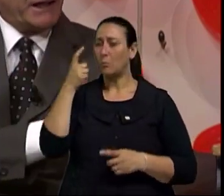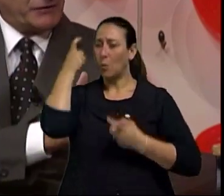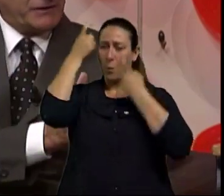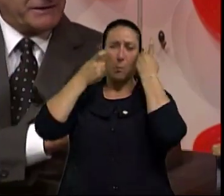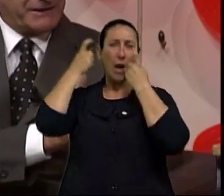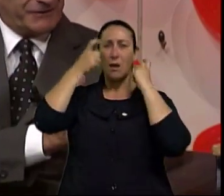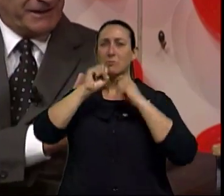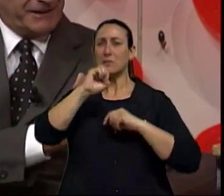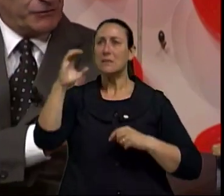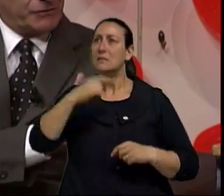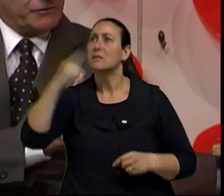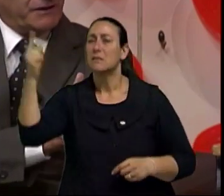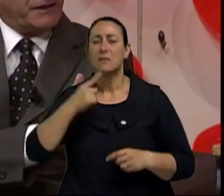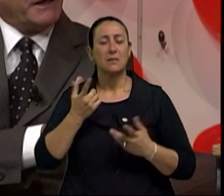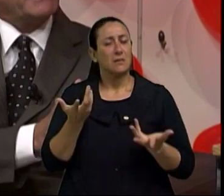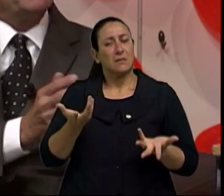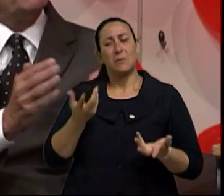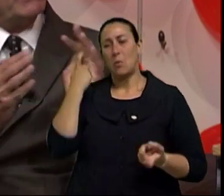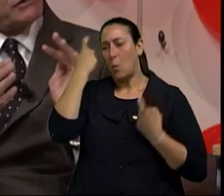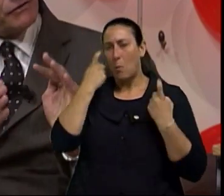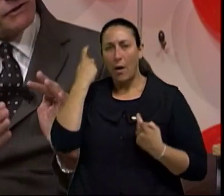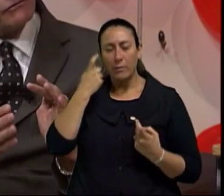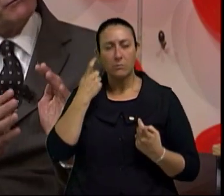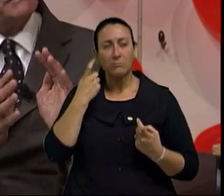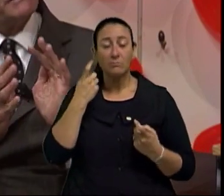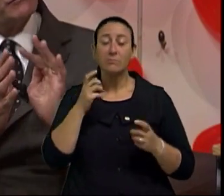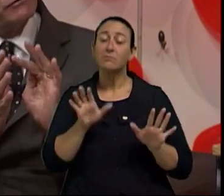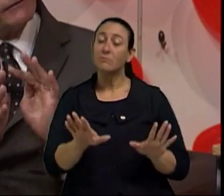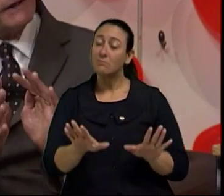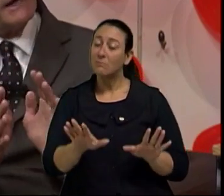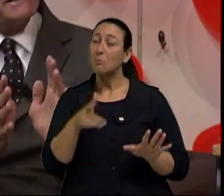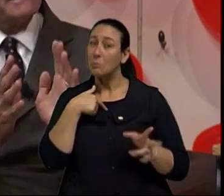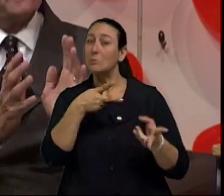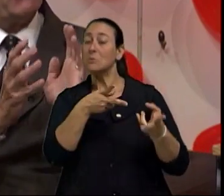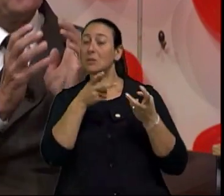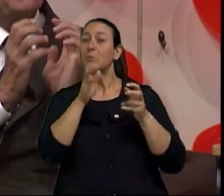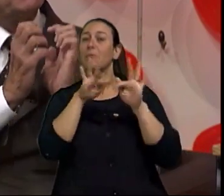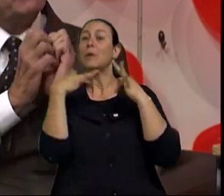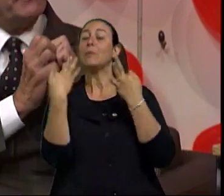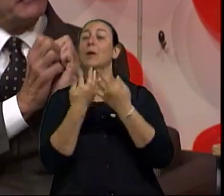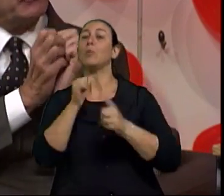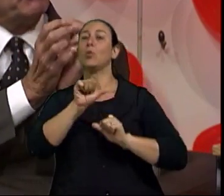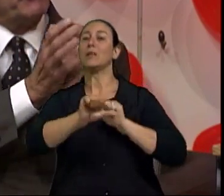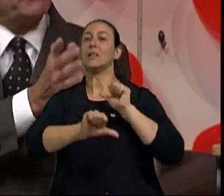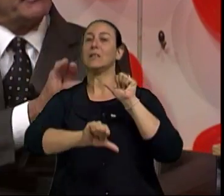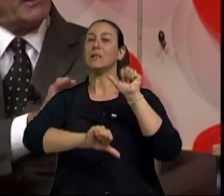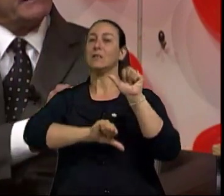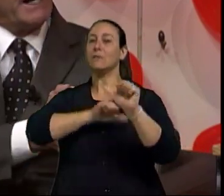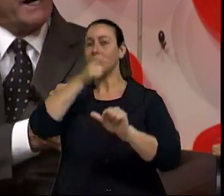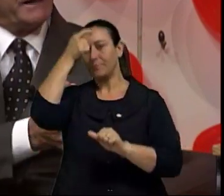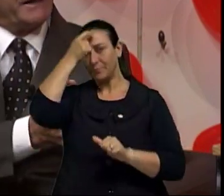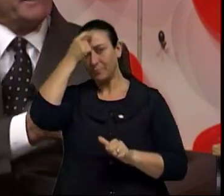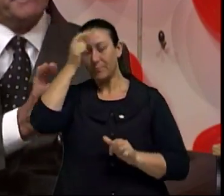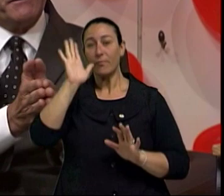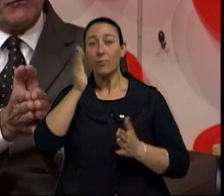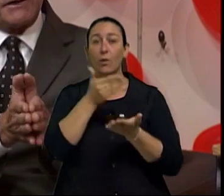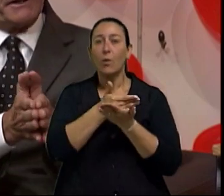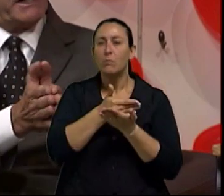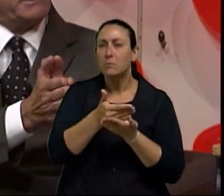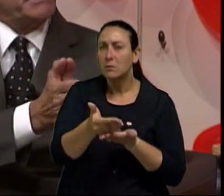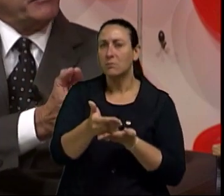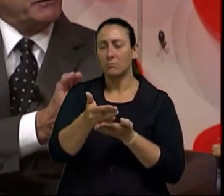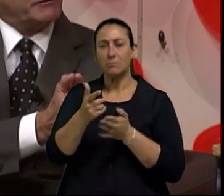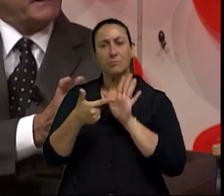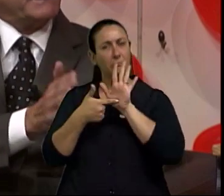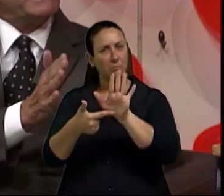não atender aquela solicitação daquele idoso. Eu acho que isso está mudando. Quer dizer, assim, a hora que eles conversam com o profissional da área, que